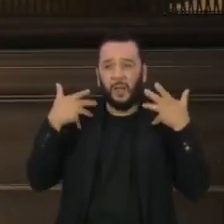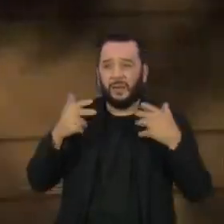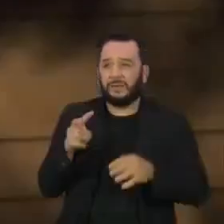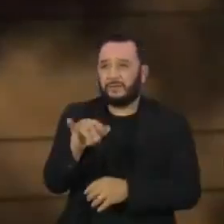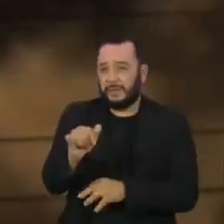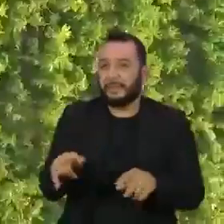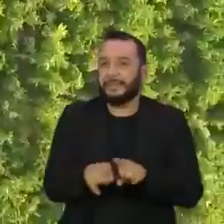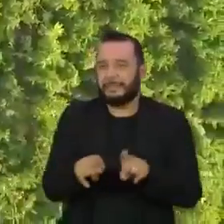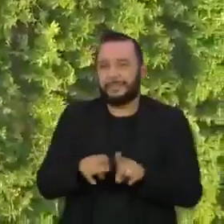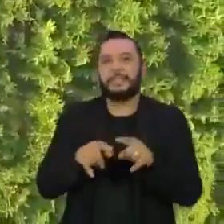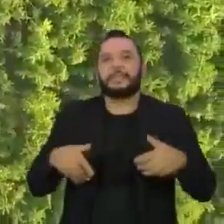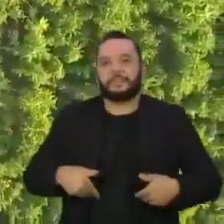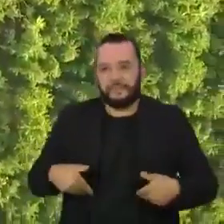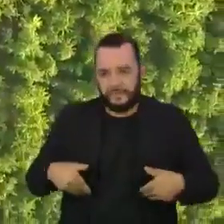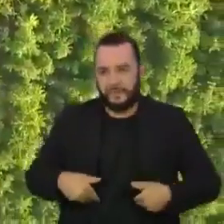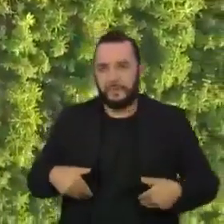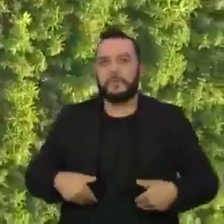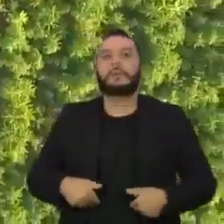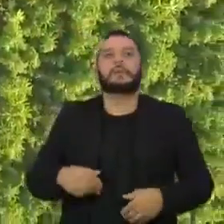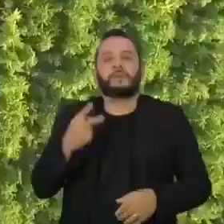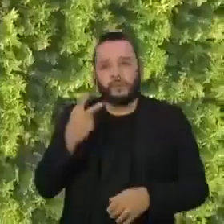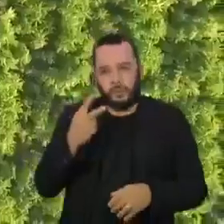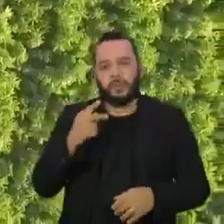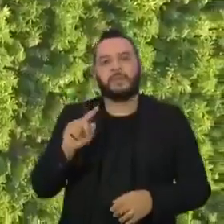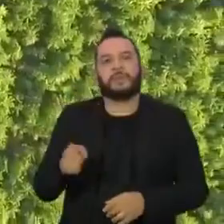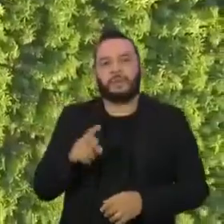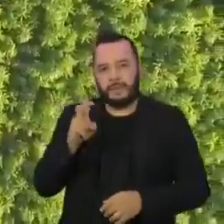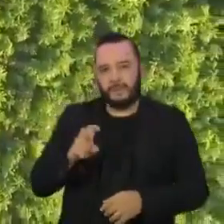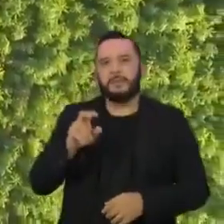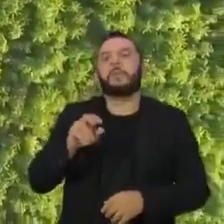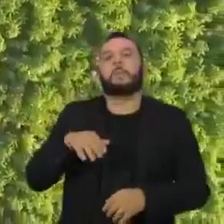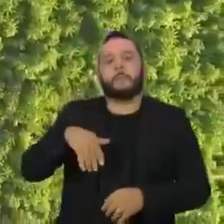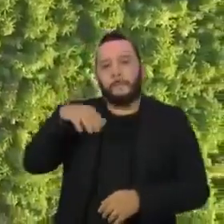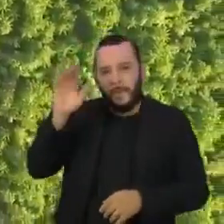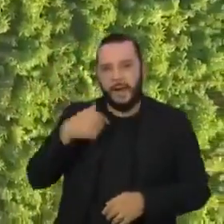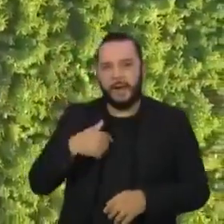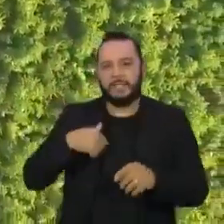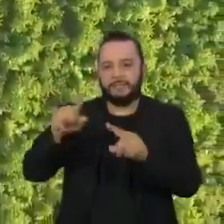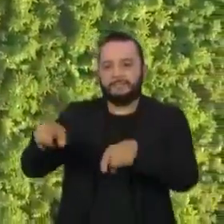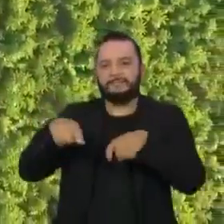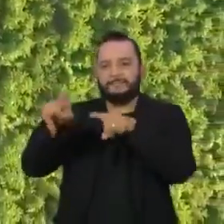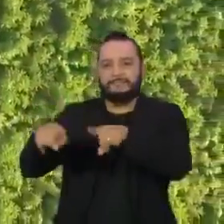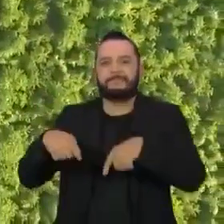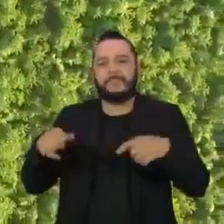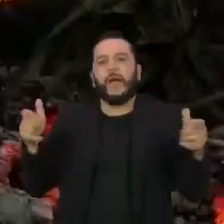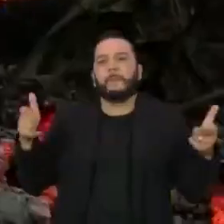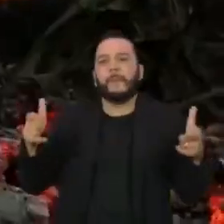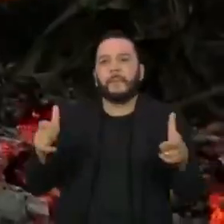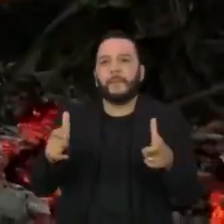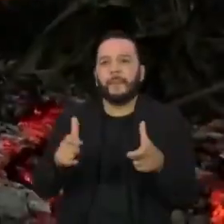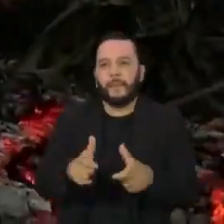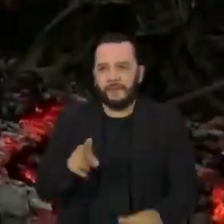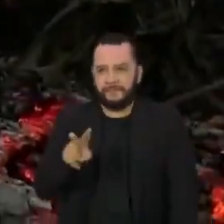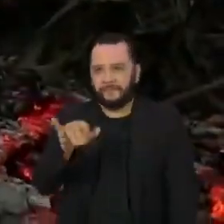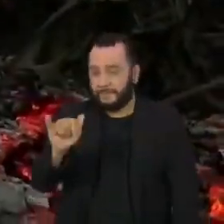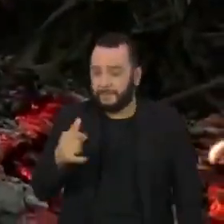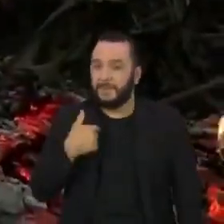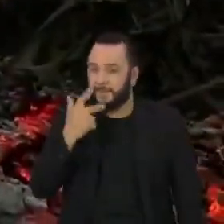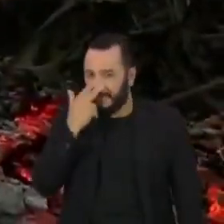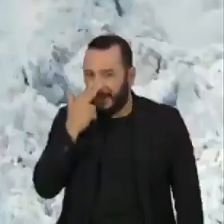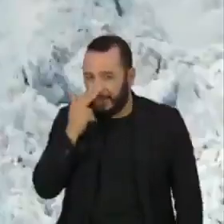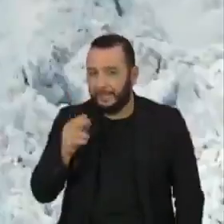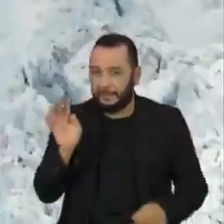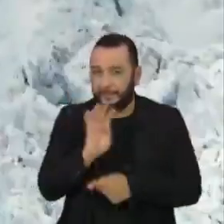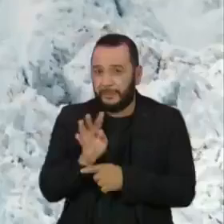ameaçadas pela fome, com duas vezes e meia a mais quebras de safra dos produtos agrícolas. Parece um filme de